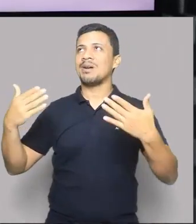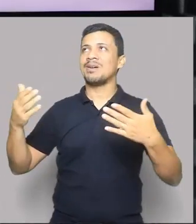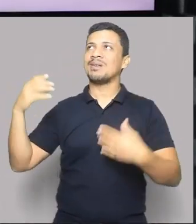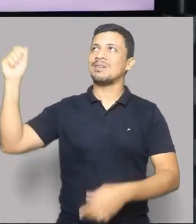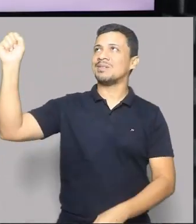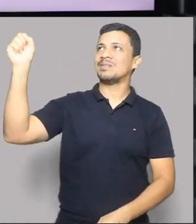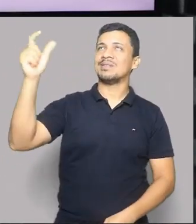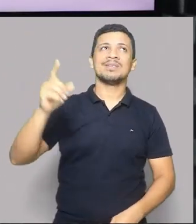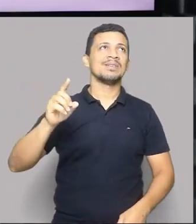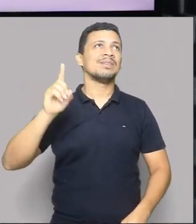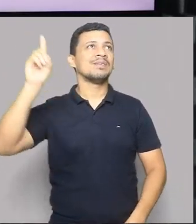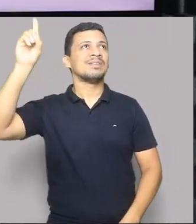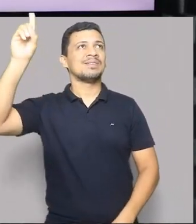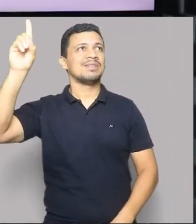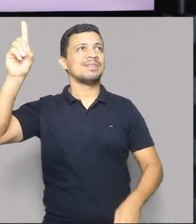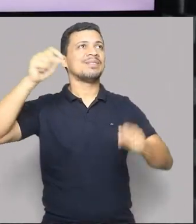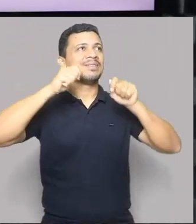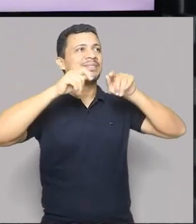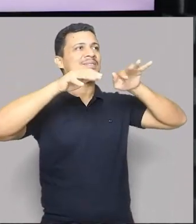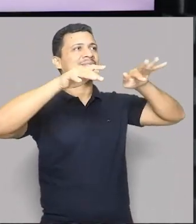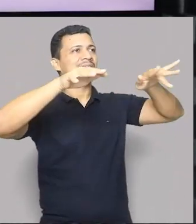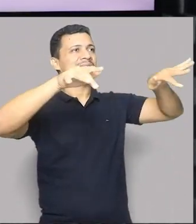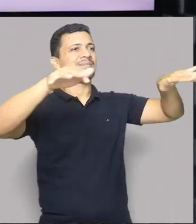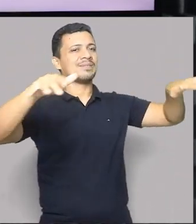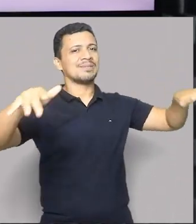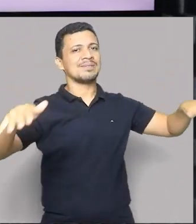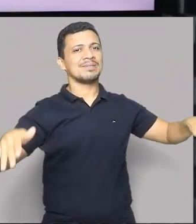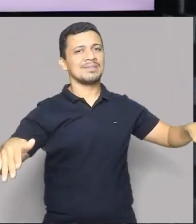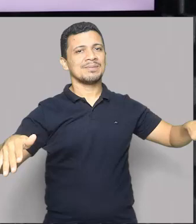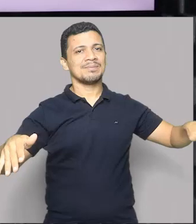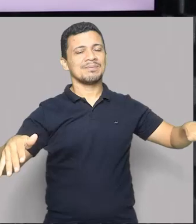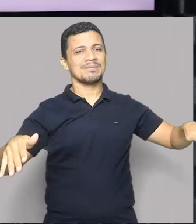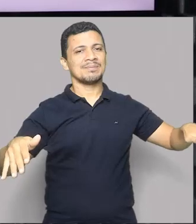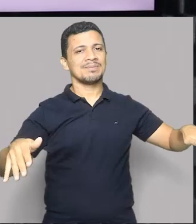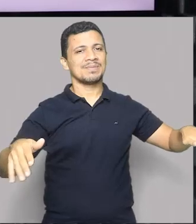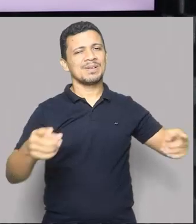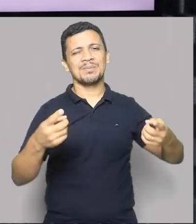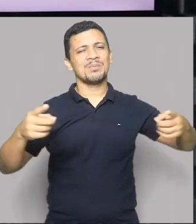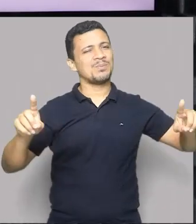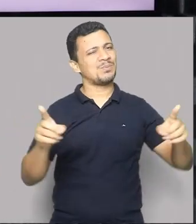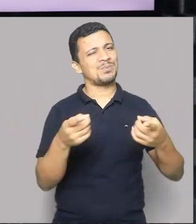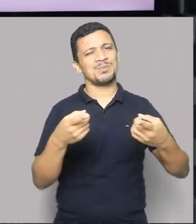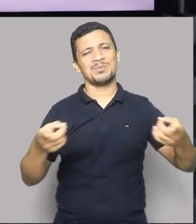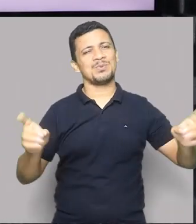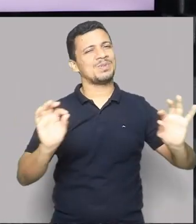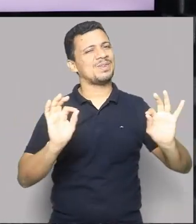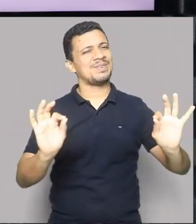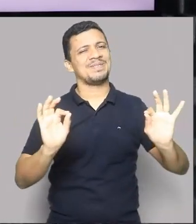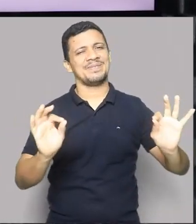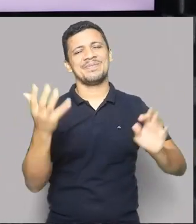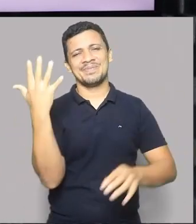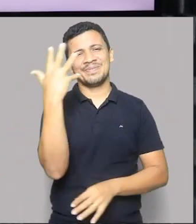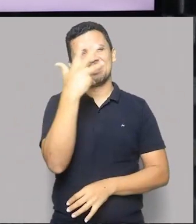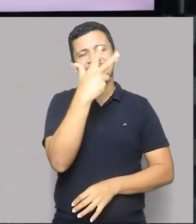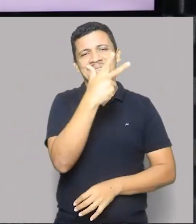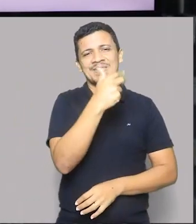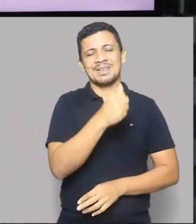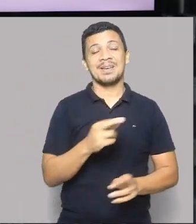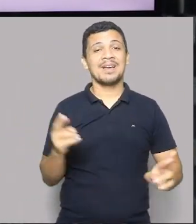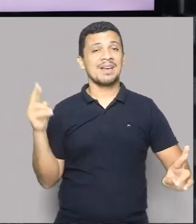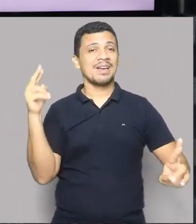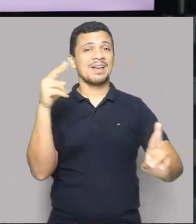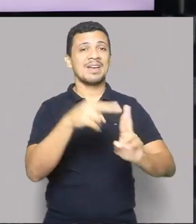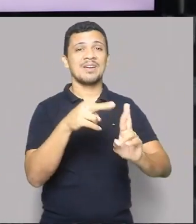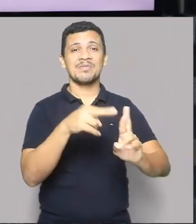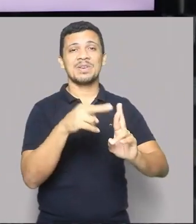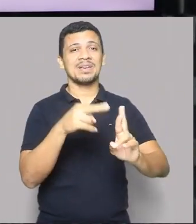pam, pam, abençoado por Deus. Que música linda, né? Que acaba se referindo à